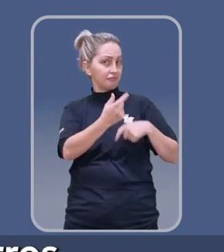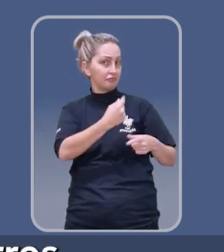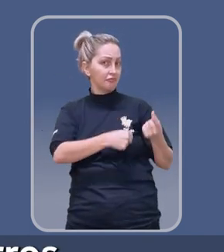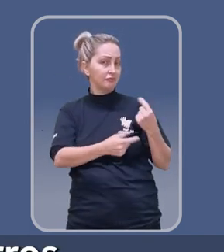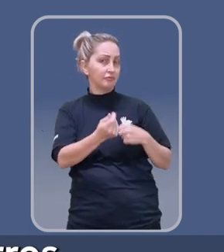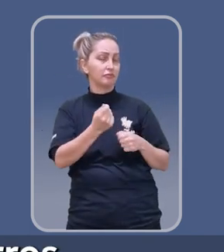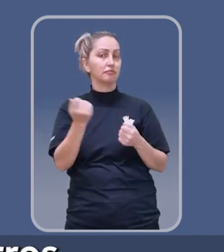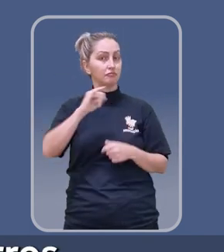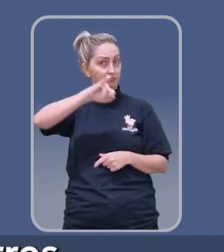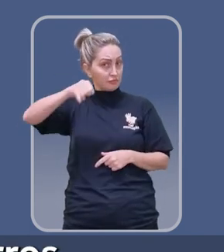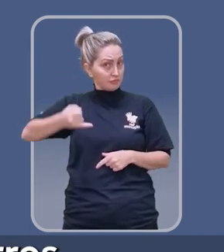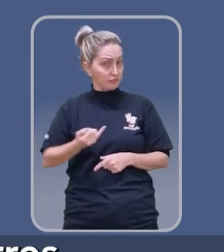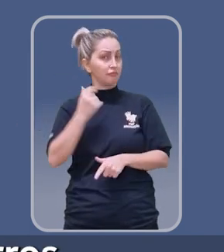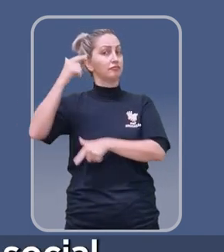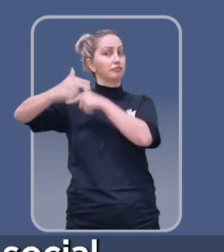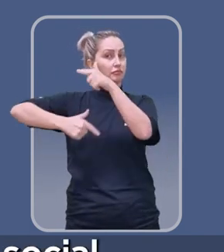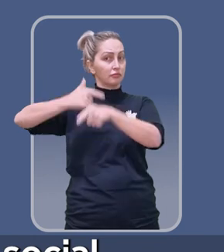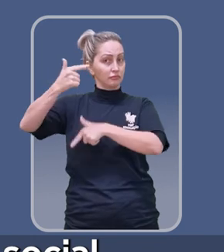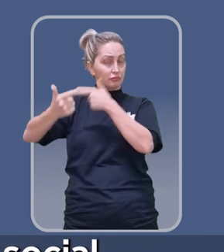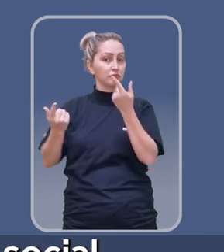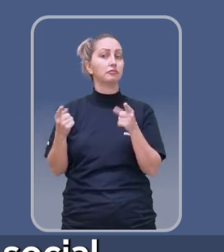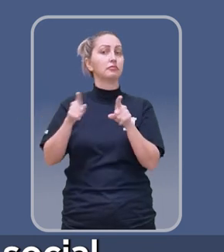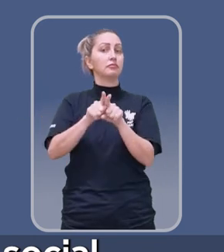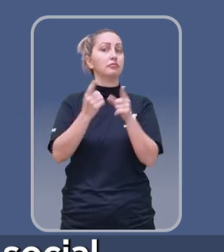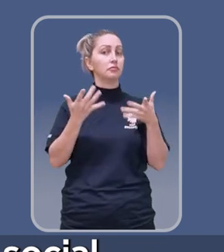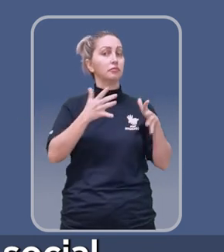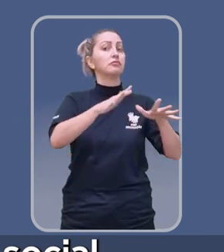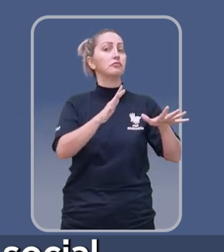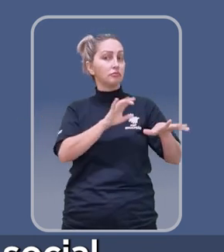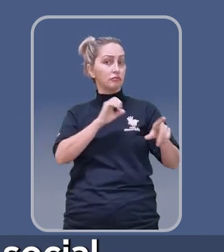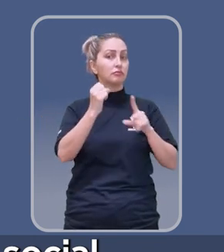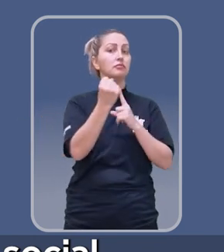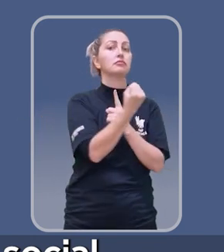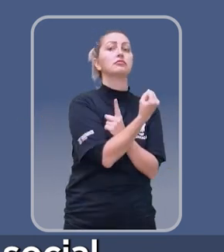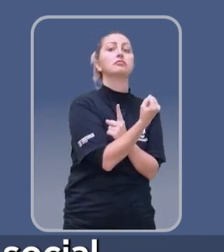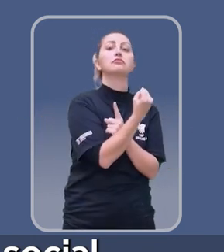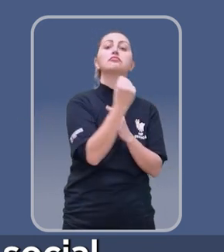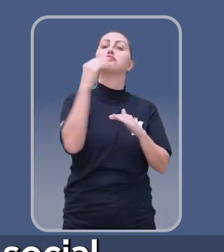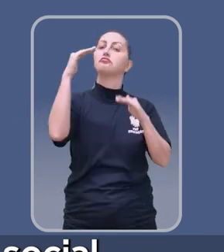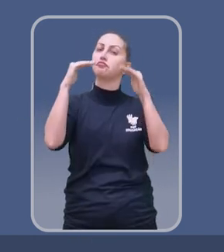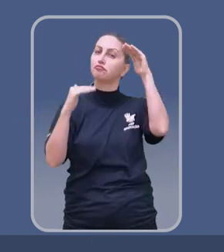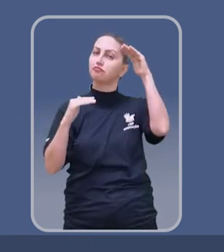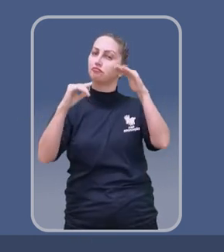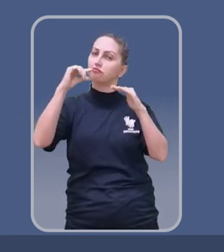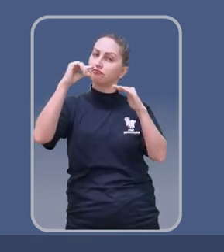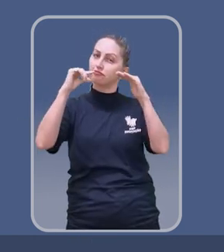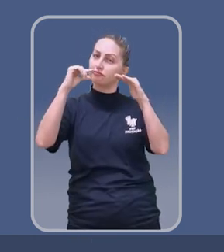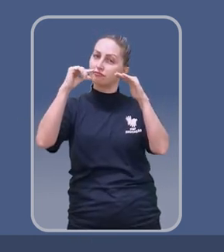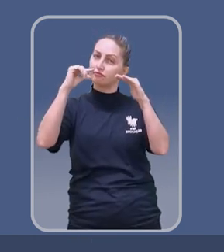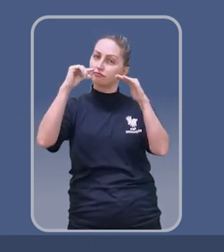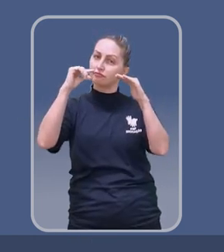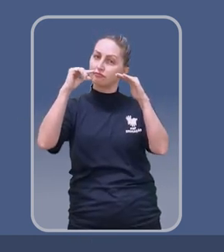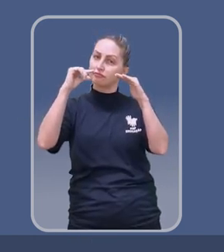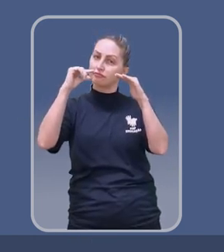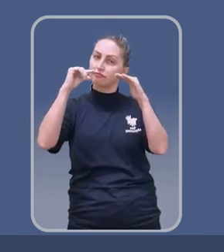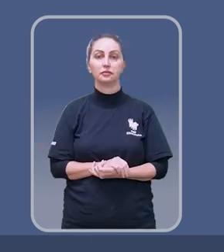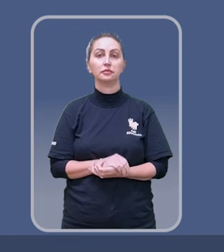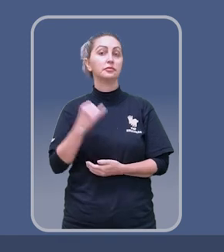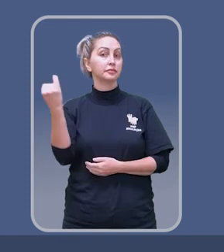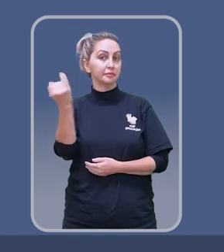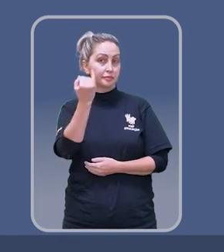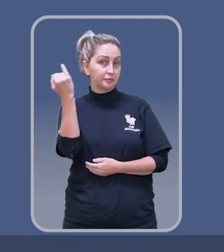atividades econômicas para os bairros, oferecendo oportunidades, inclusão social e redução de desigualdades.